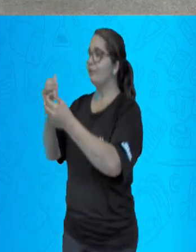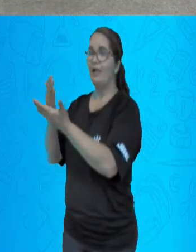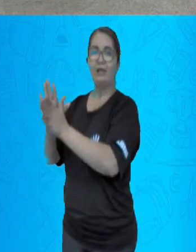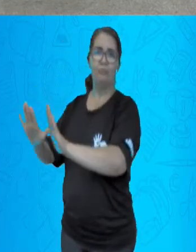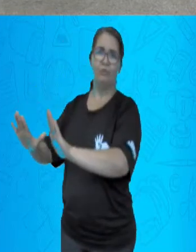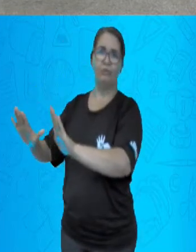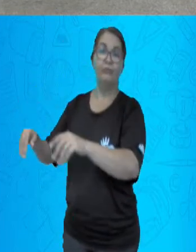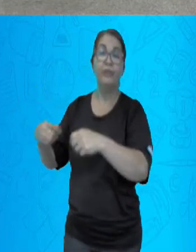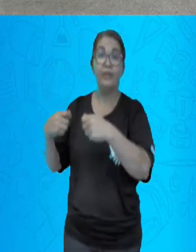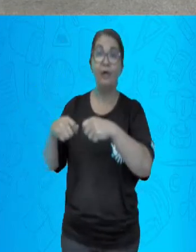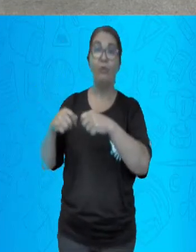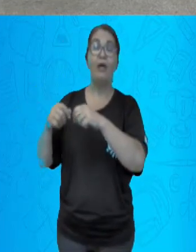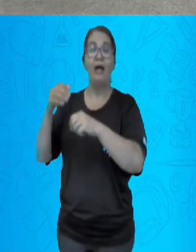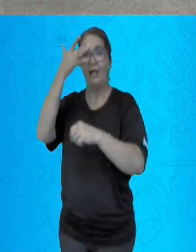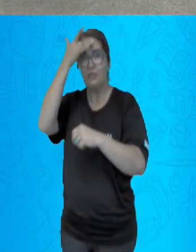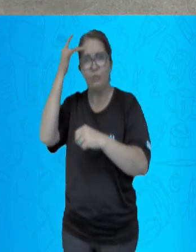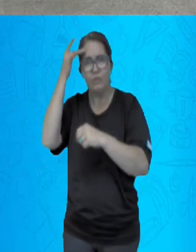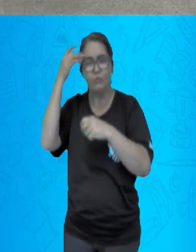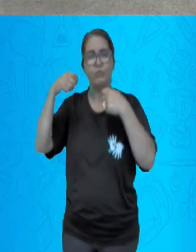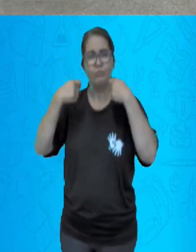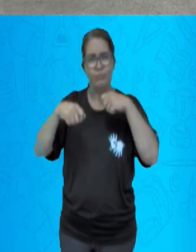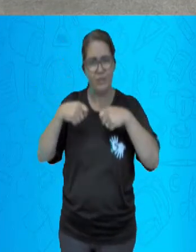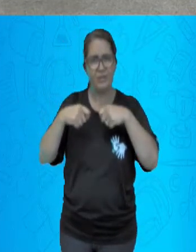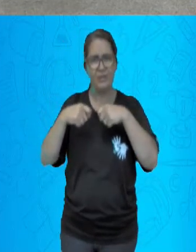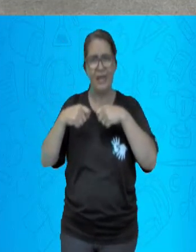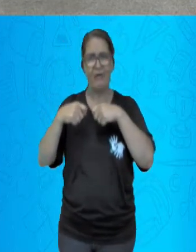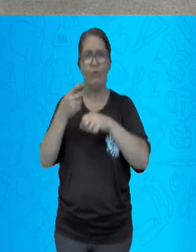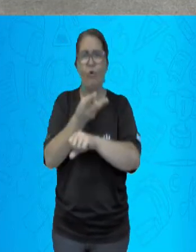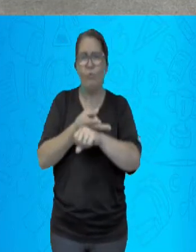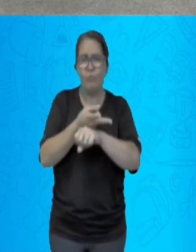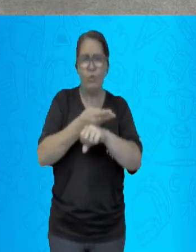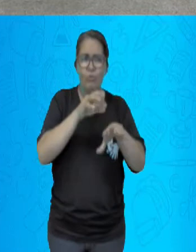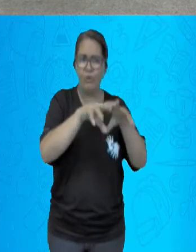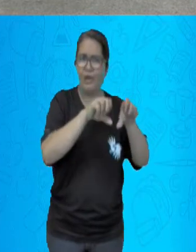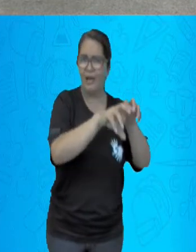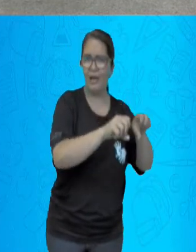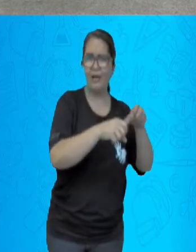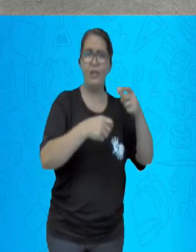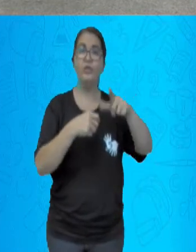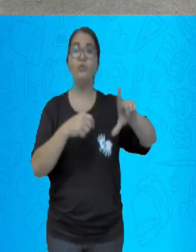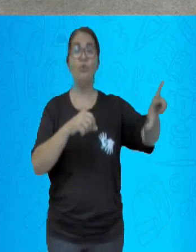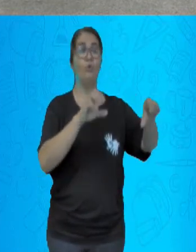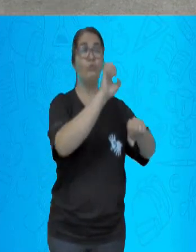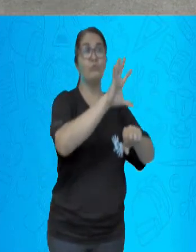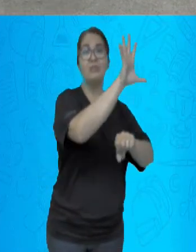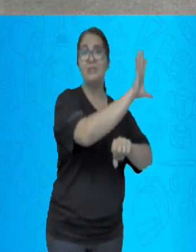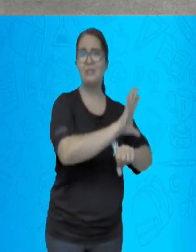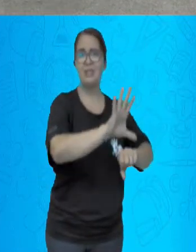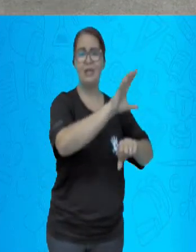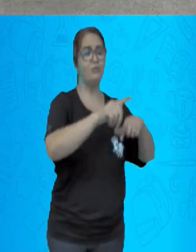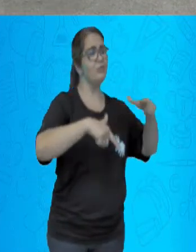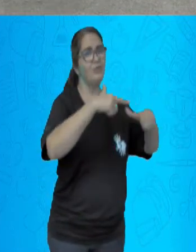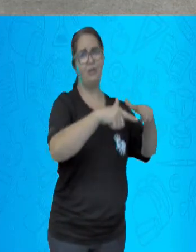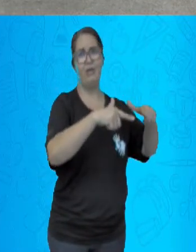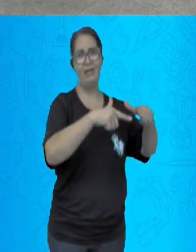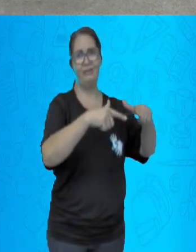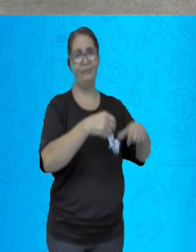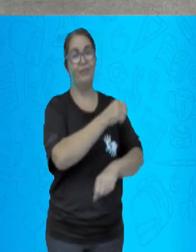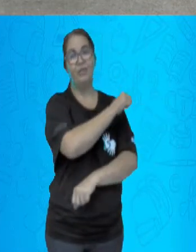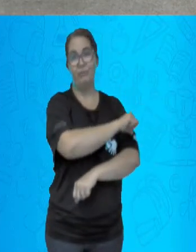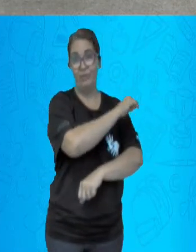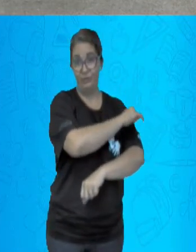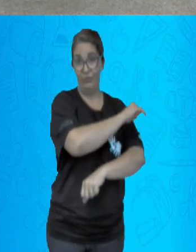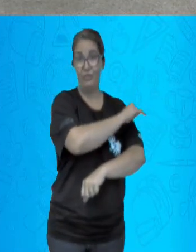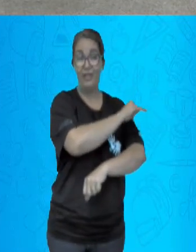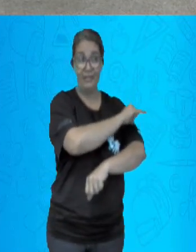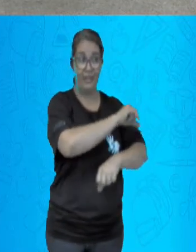cidades como Rio de Janeiro e São Paulo se desenvolveu em linhas gerais para facilitar a distribuição